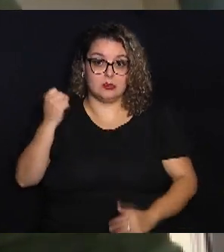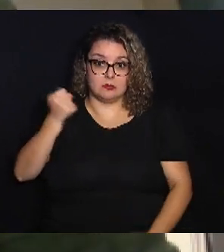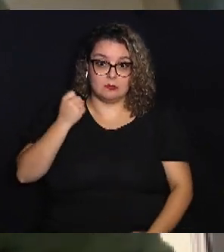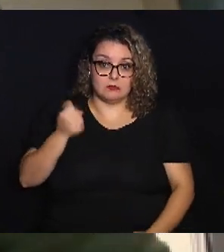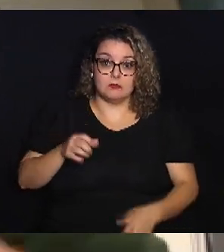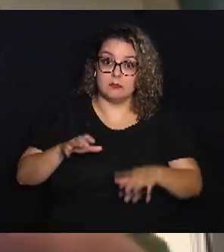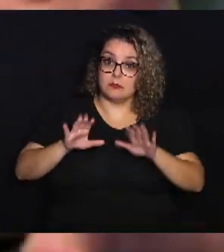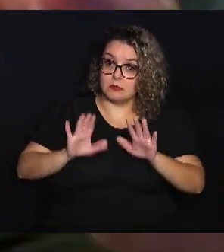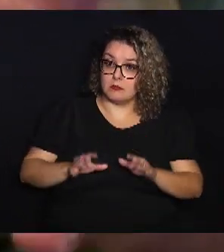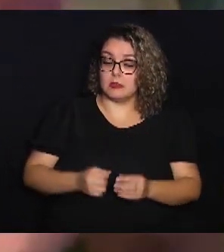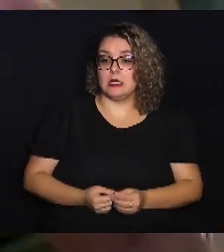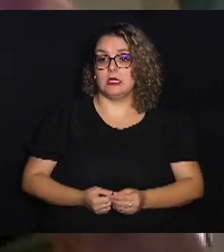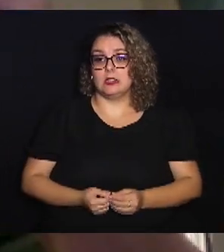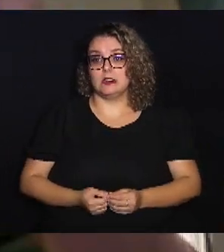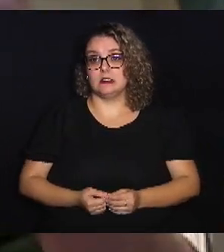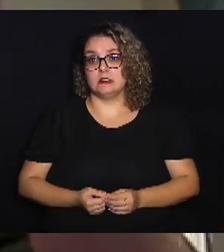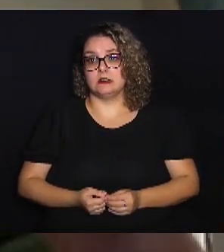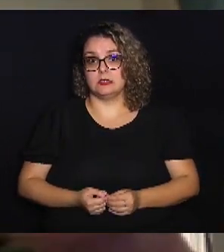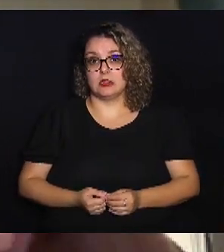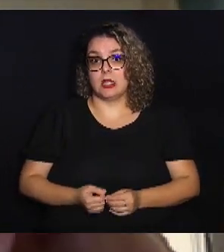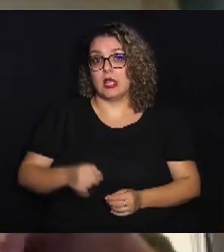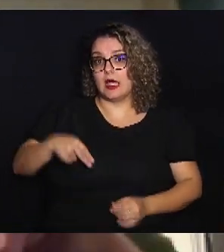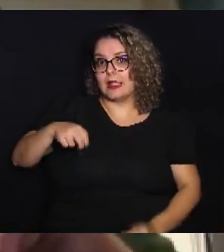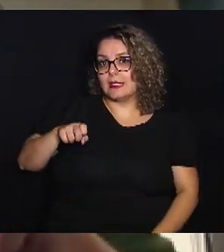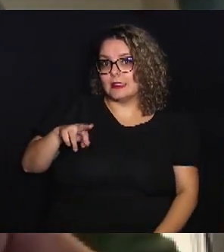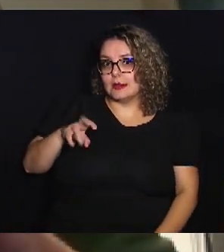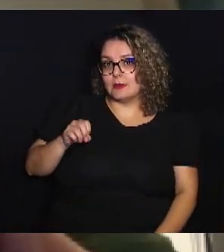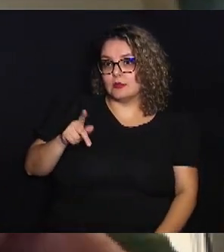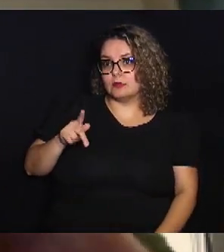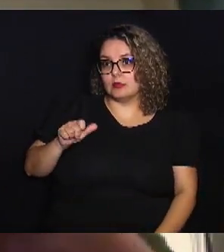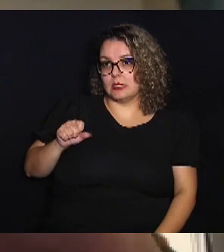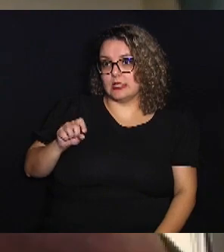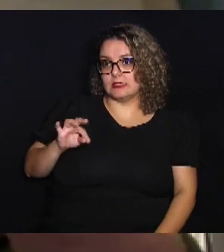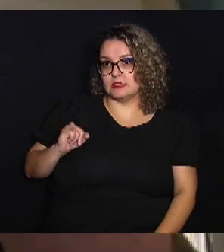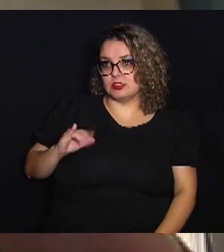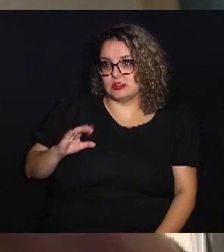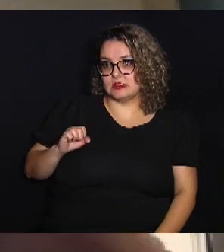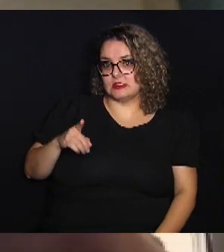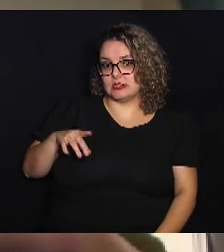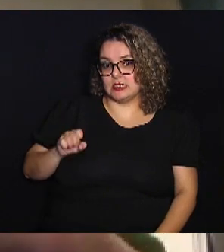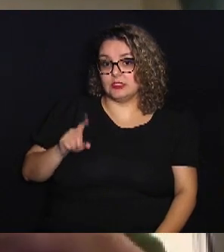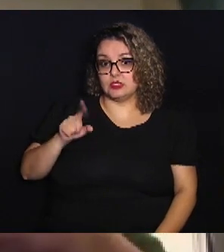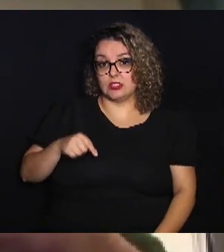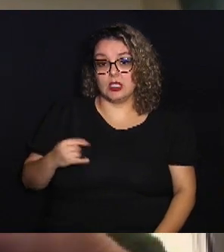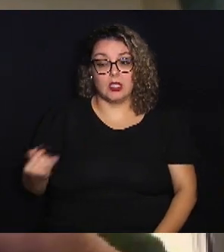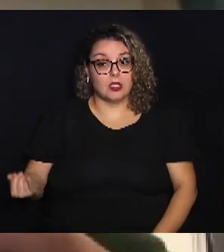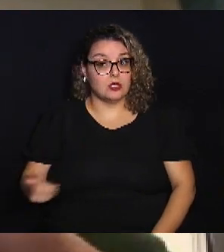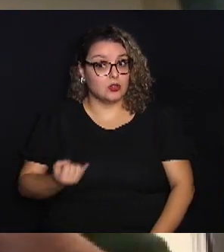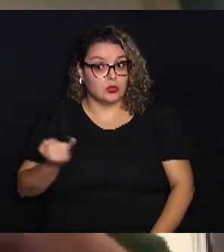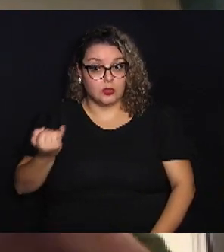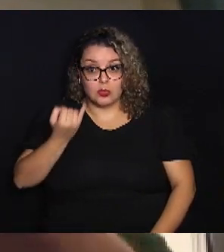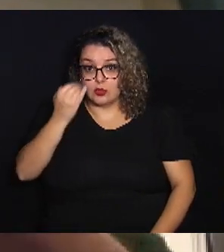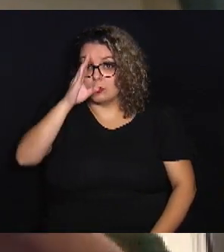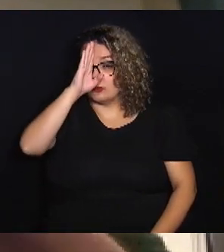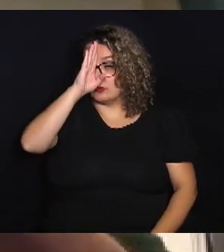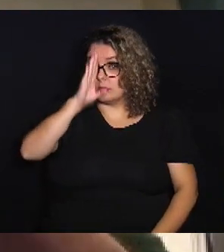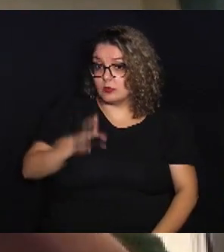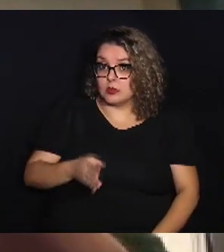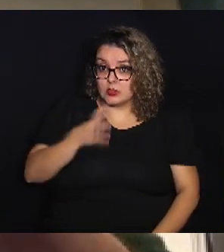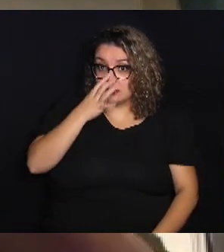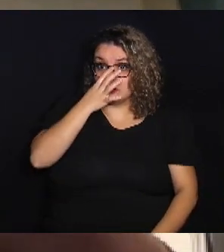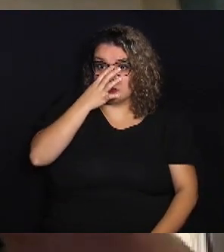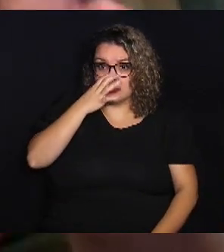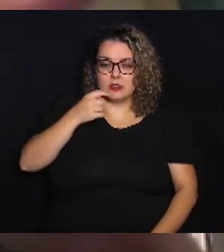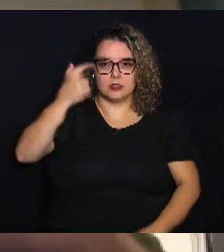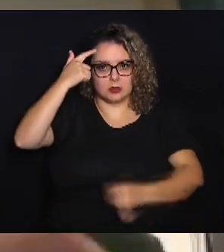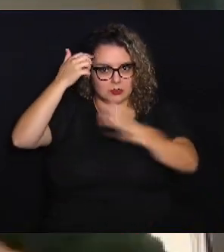Mas essa neuroplasticidade, ela é extremamente importante, principalmente